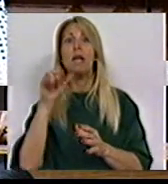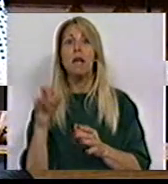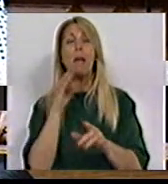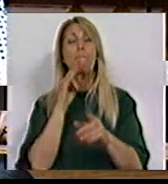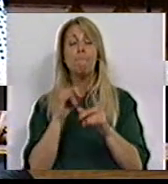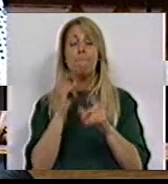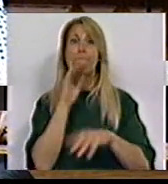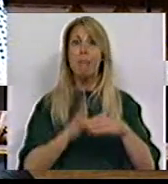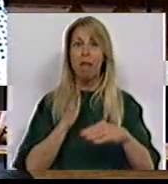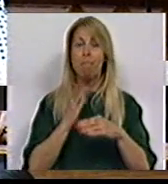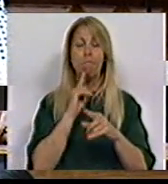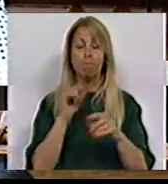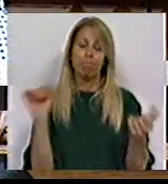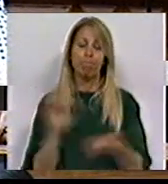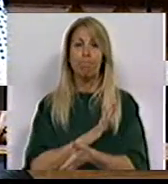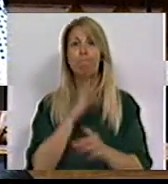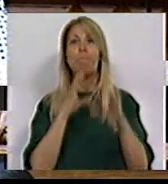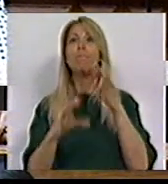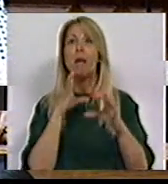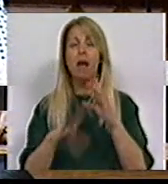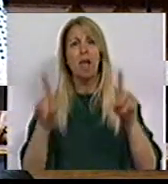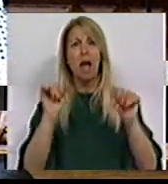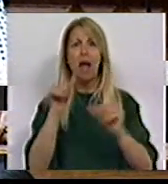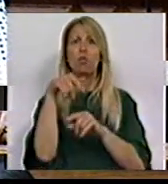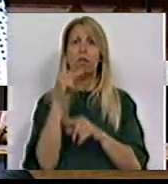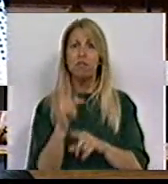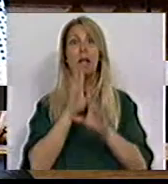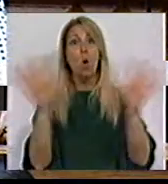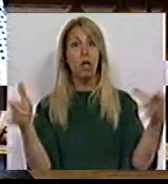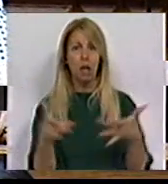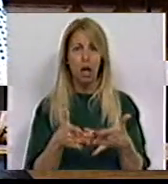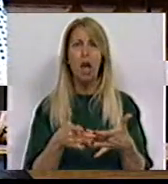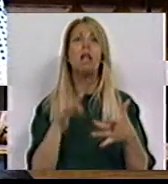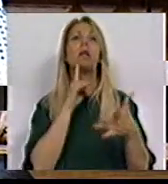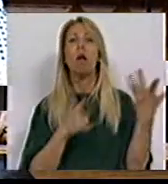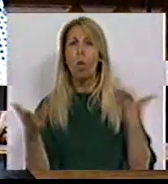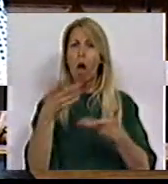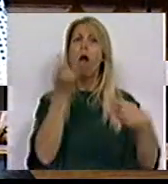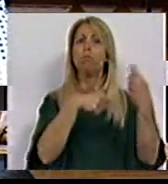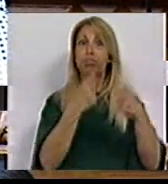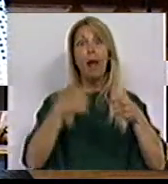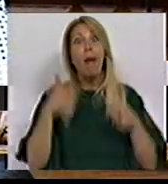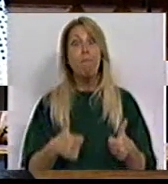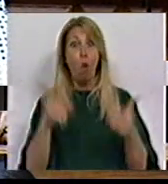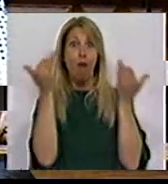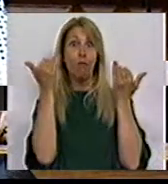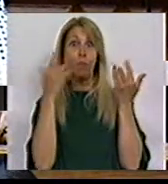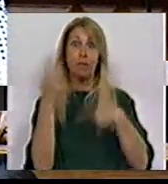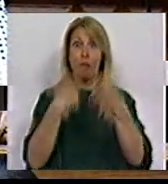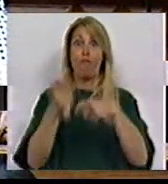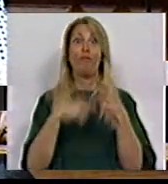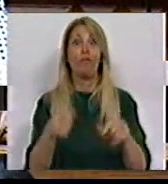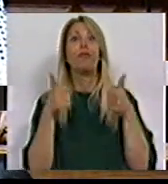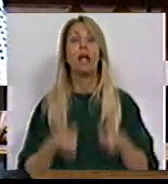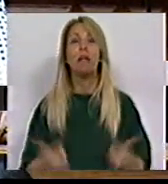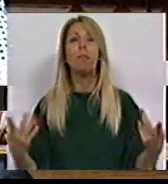a rádio, a televisão e a internet, na mercantilização da informação, é boa a notícia que vende bem, e as consequências na